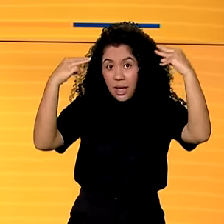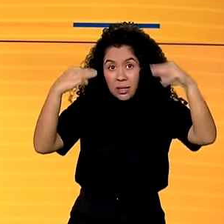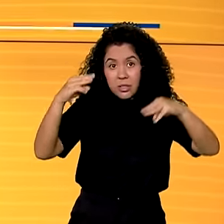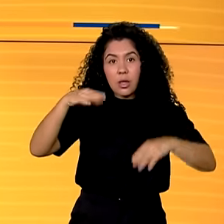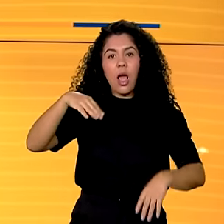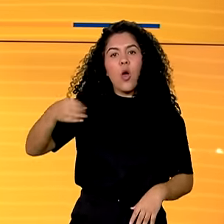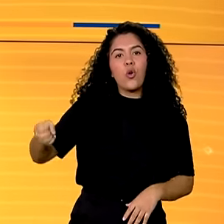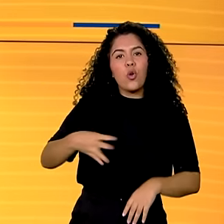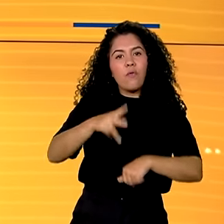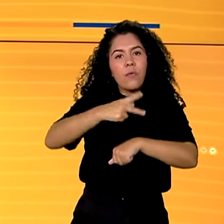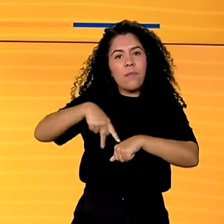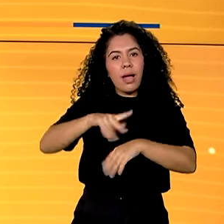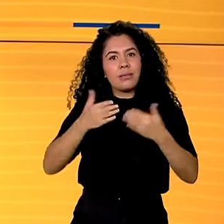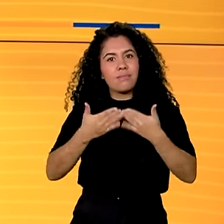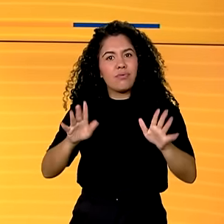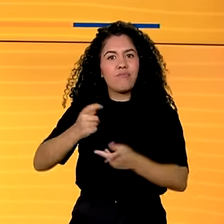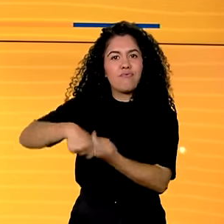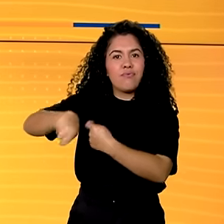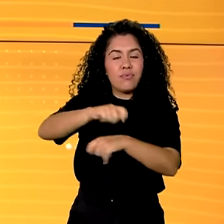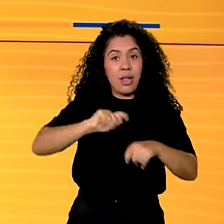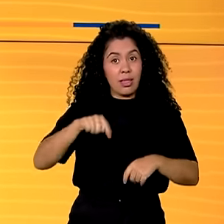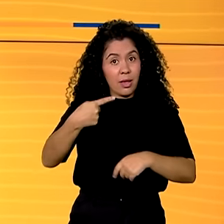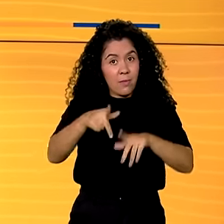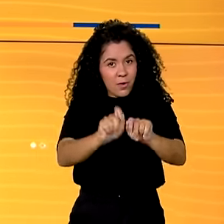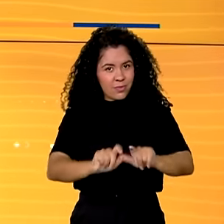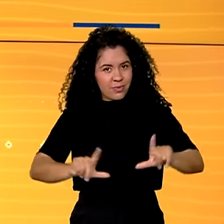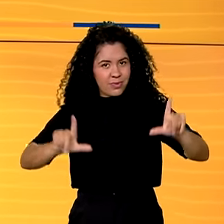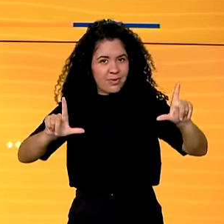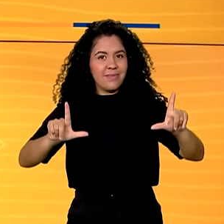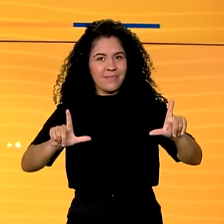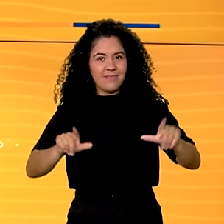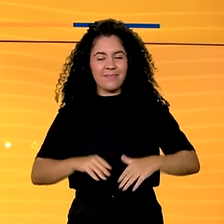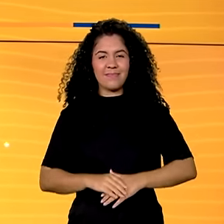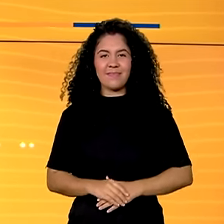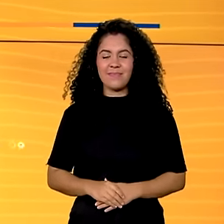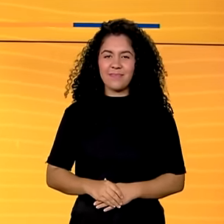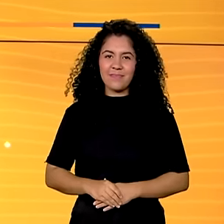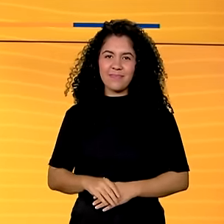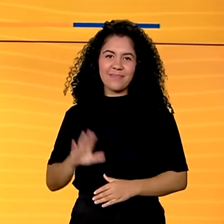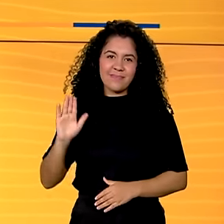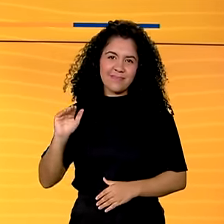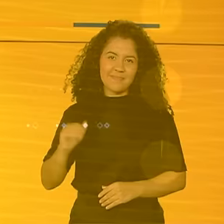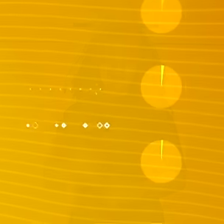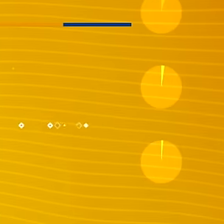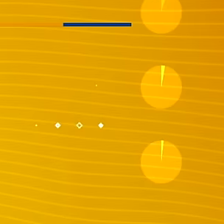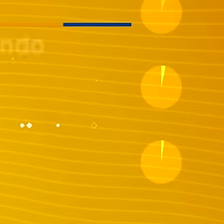novo país a abrir mercado. Voltamos em instantes e quem sabe a gente retoma com a secretária. Até já.